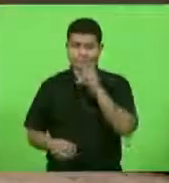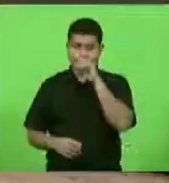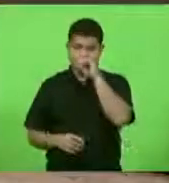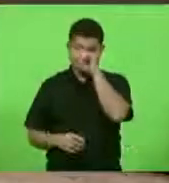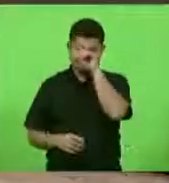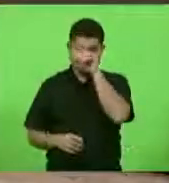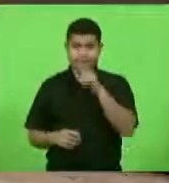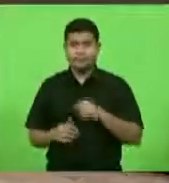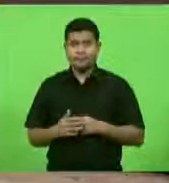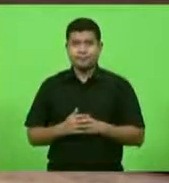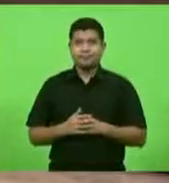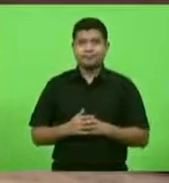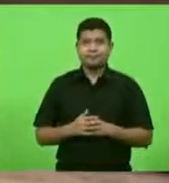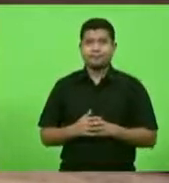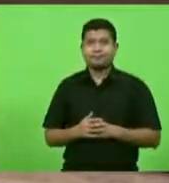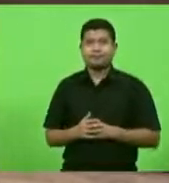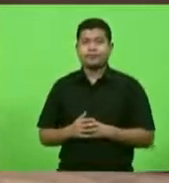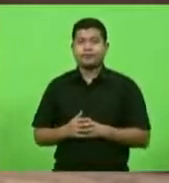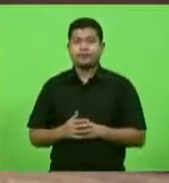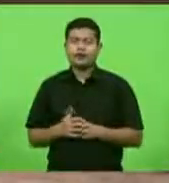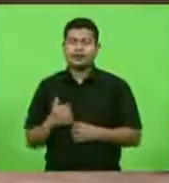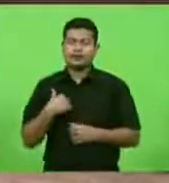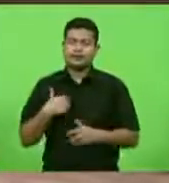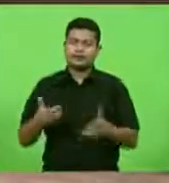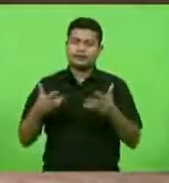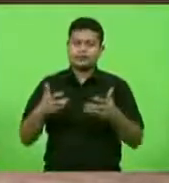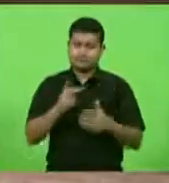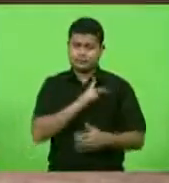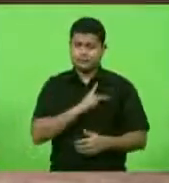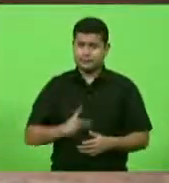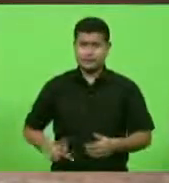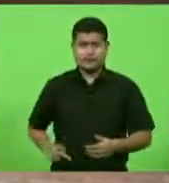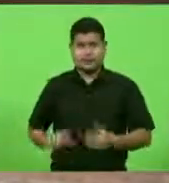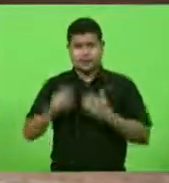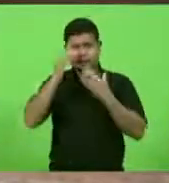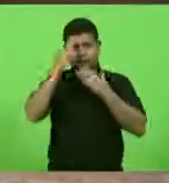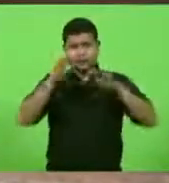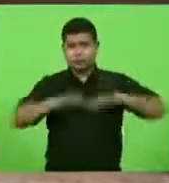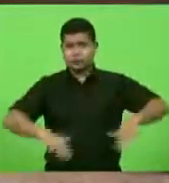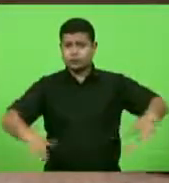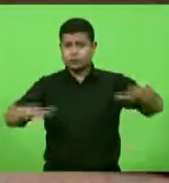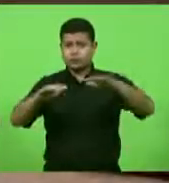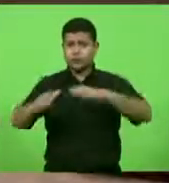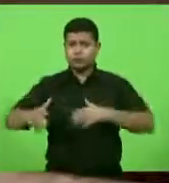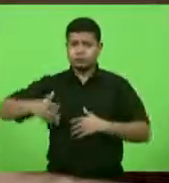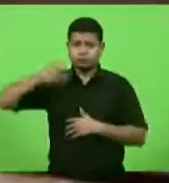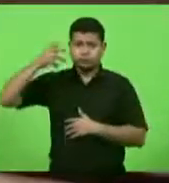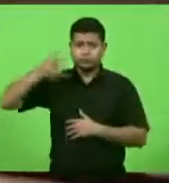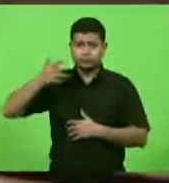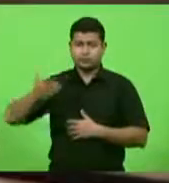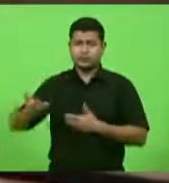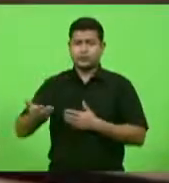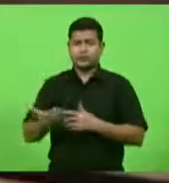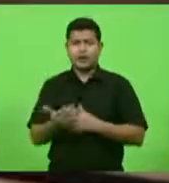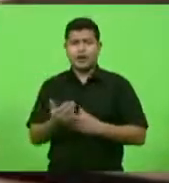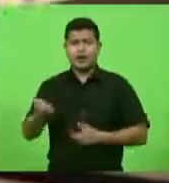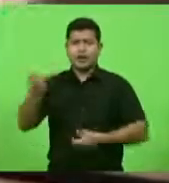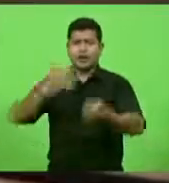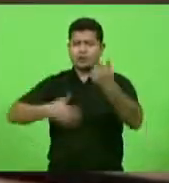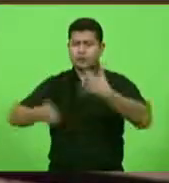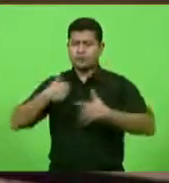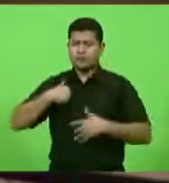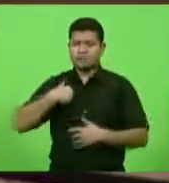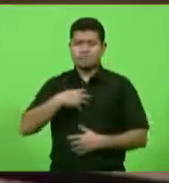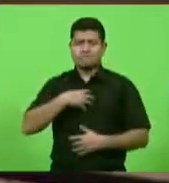presidente, eu quero aqui muito agradecer as palavras de todos, todas as deputadas, deputados, fico muito feliz e me